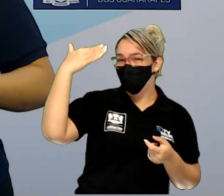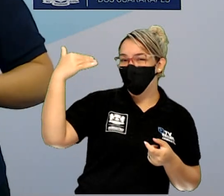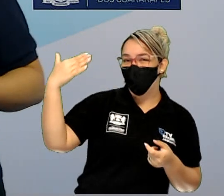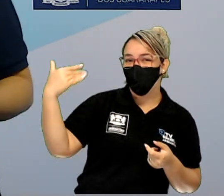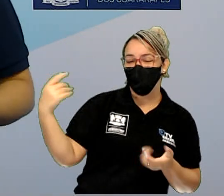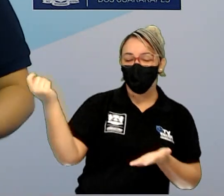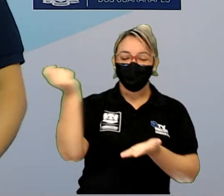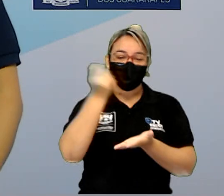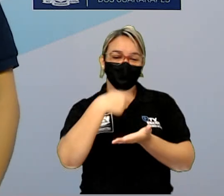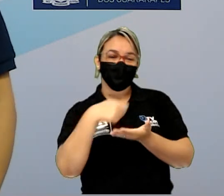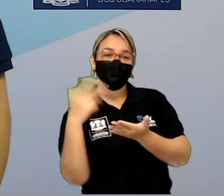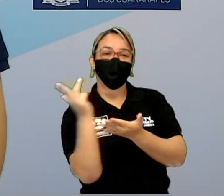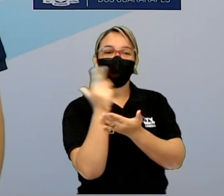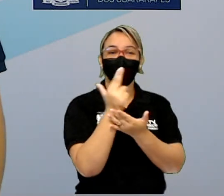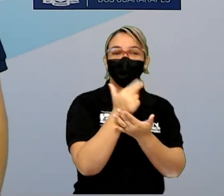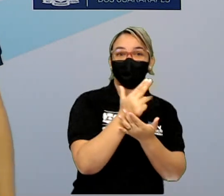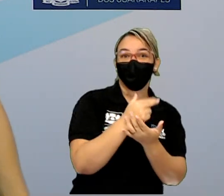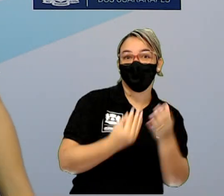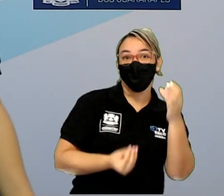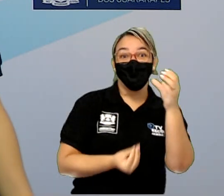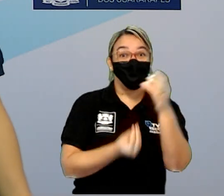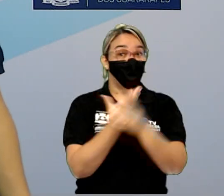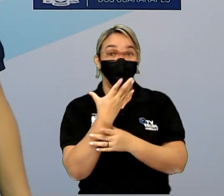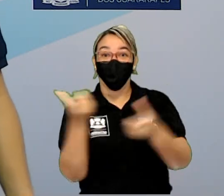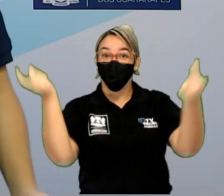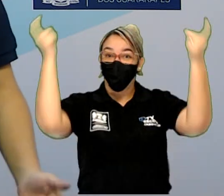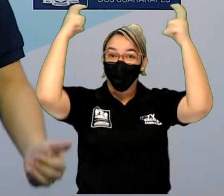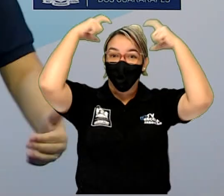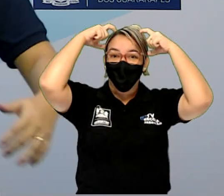desenhista e fundador da Disney.